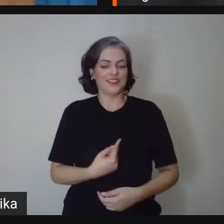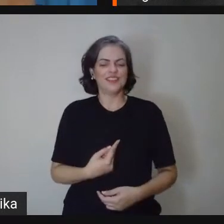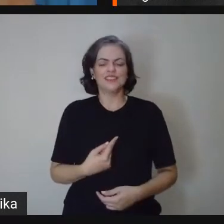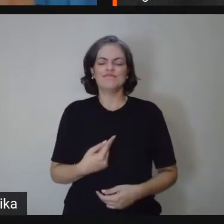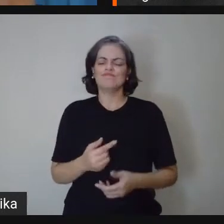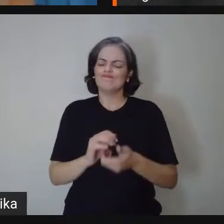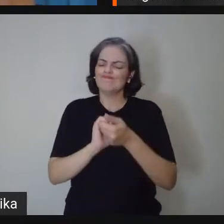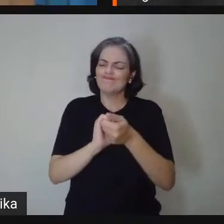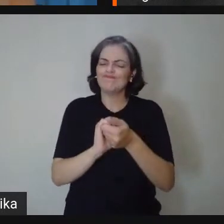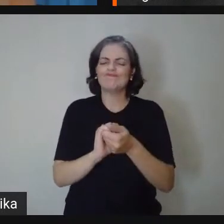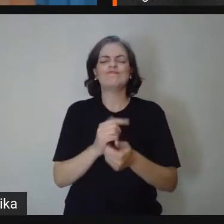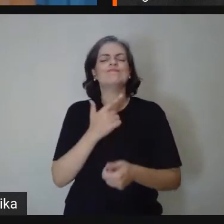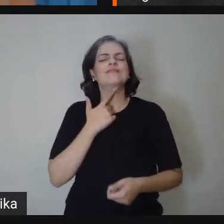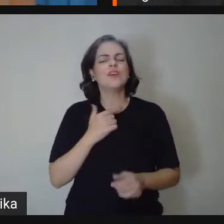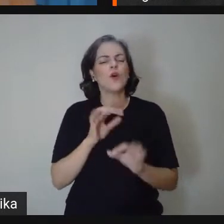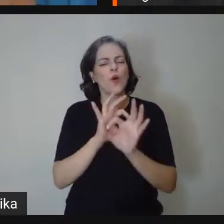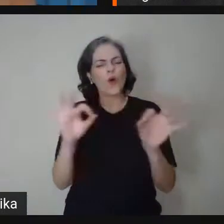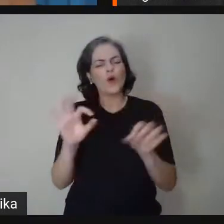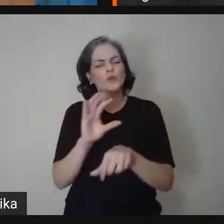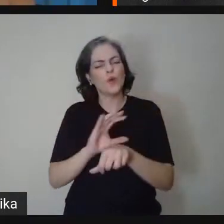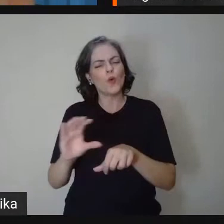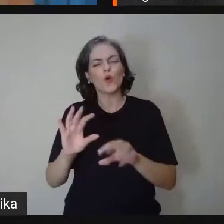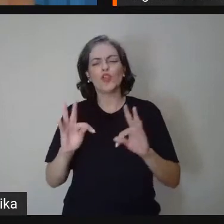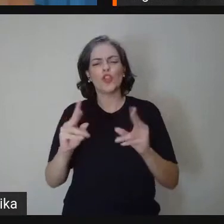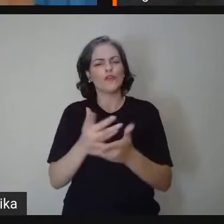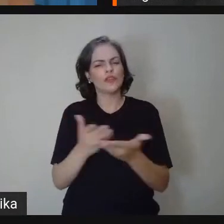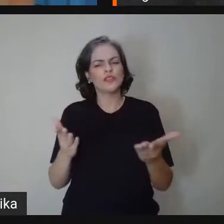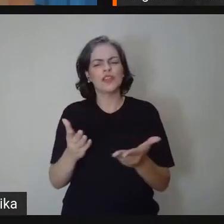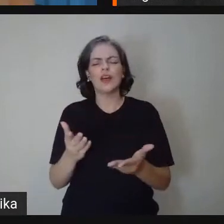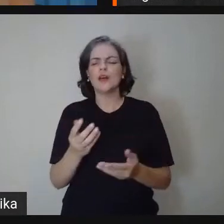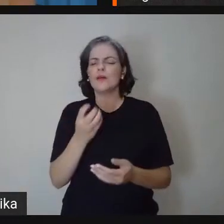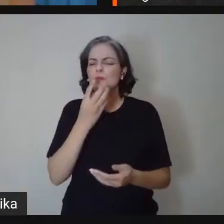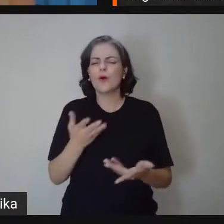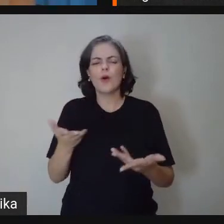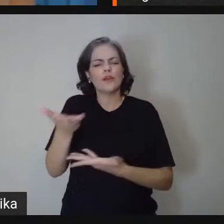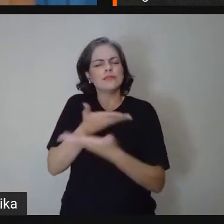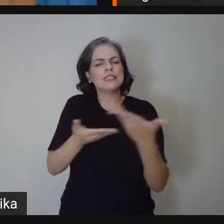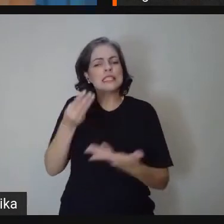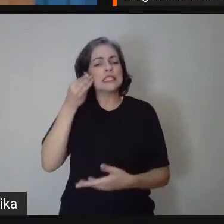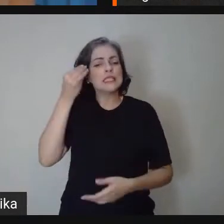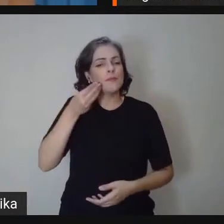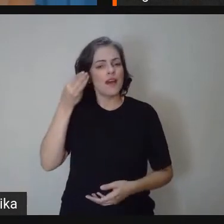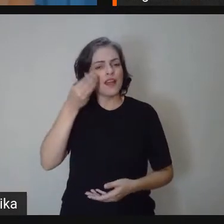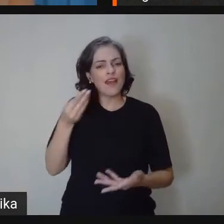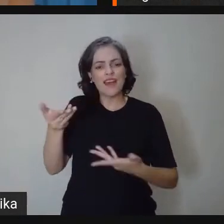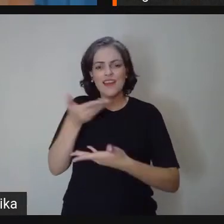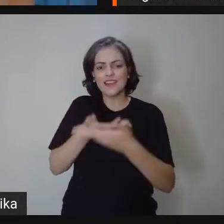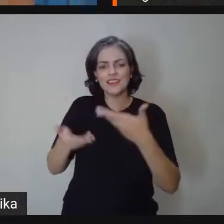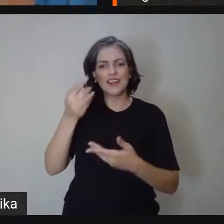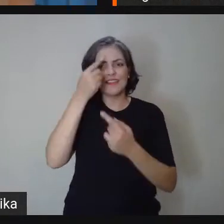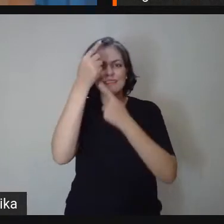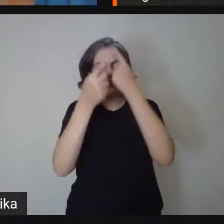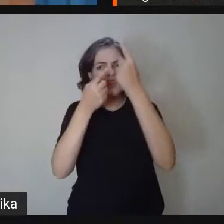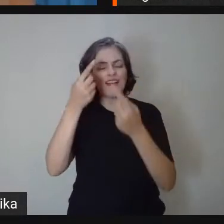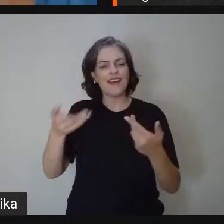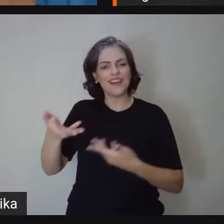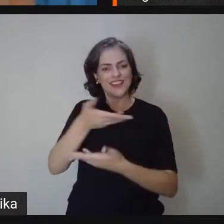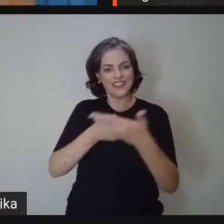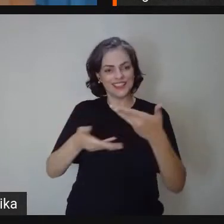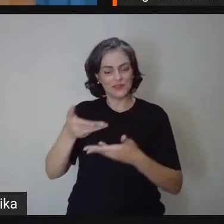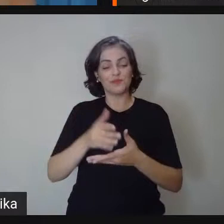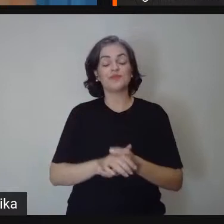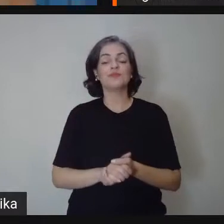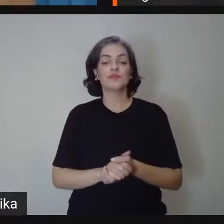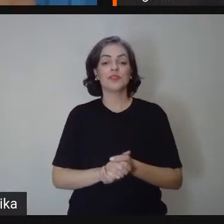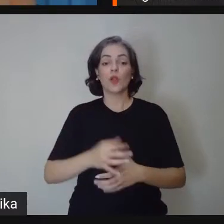ótimo curso para todos vocês e muitas trocas de experiência, muitas trocas de ideias. E reafirmando aqui